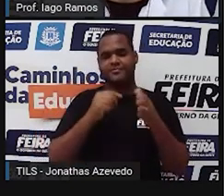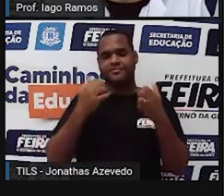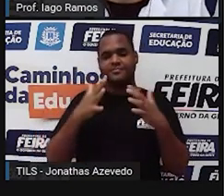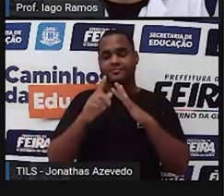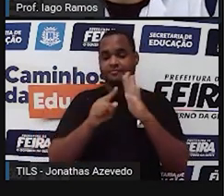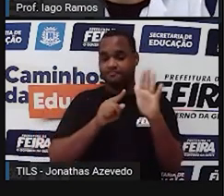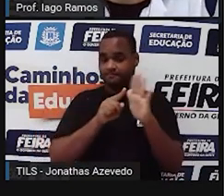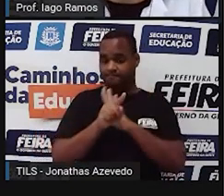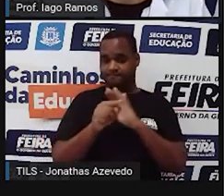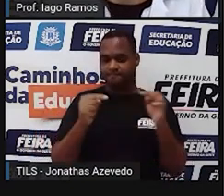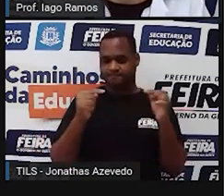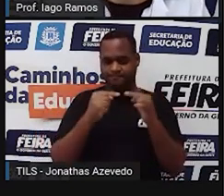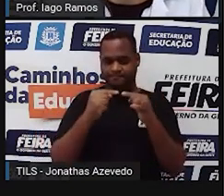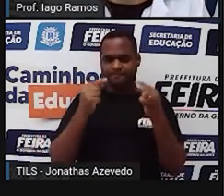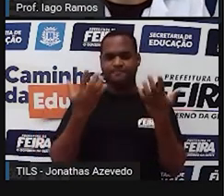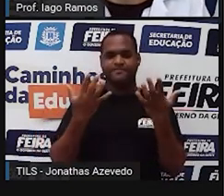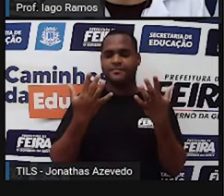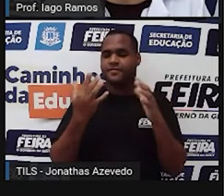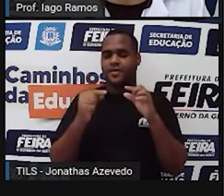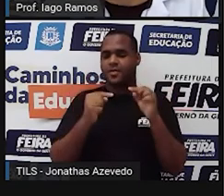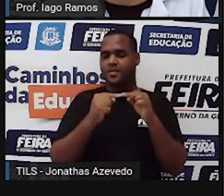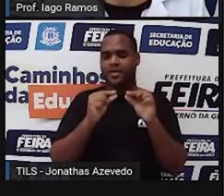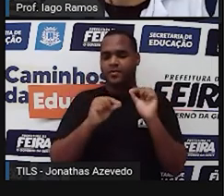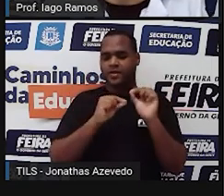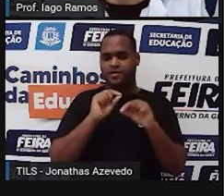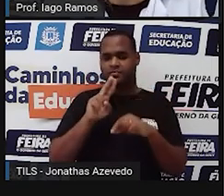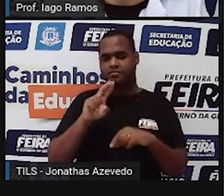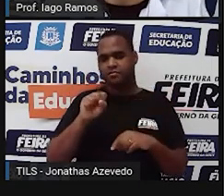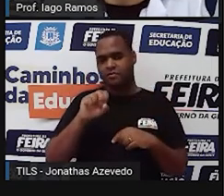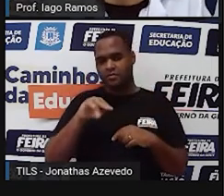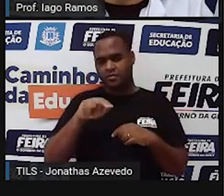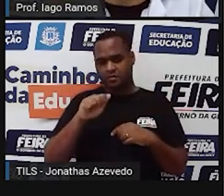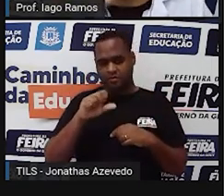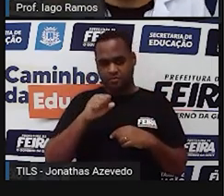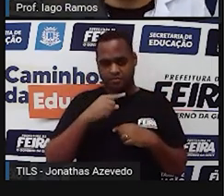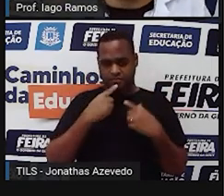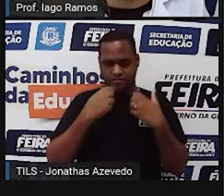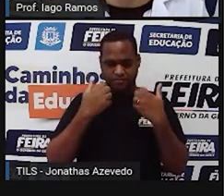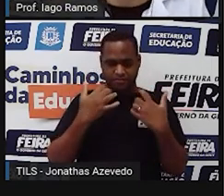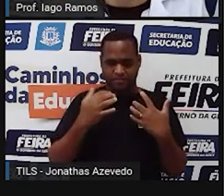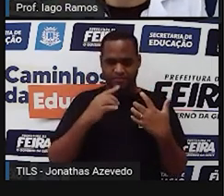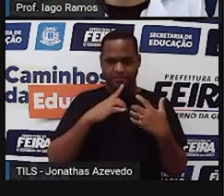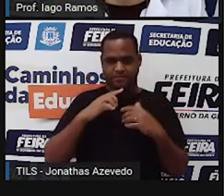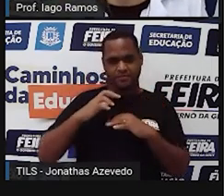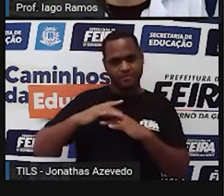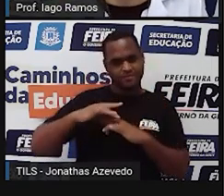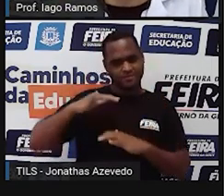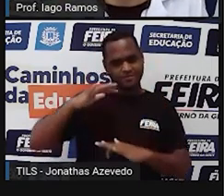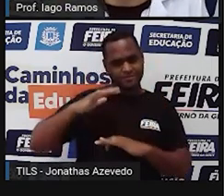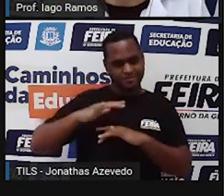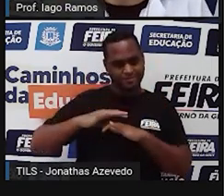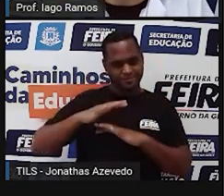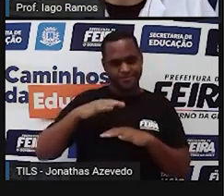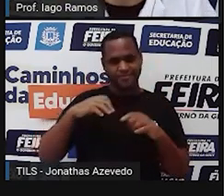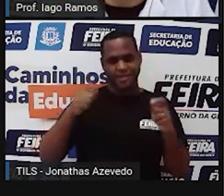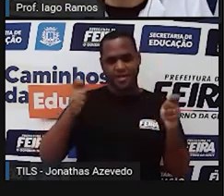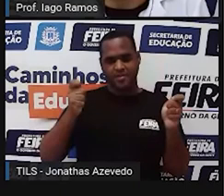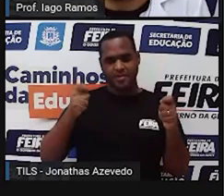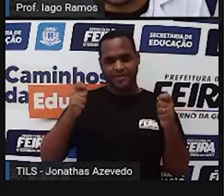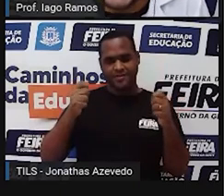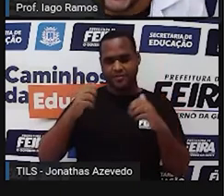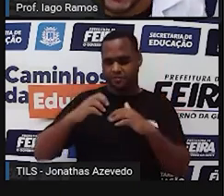pergunta sobre essas usinas, né? Qual desses reservatórios possui o maior